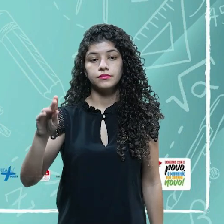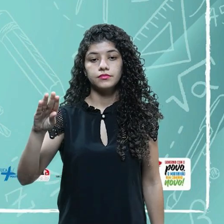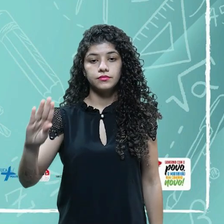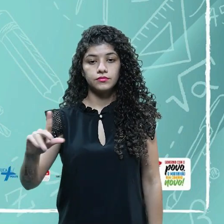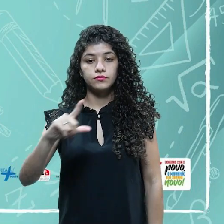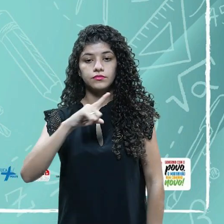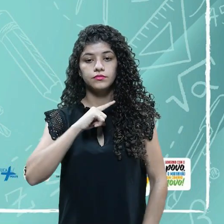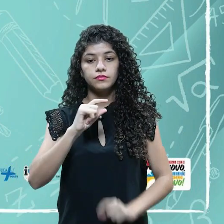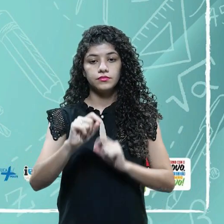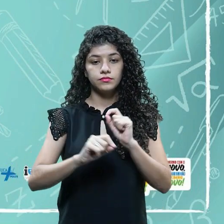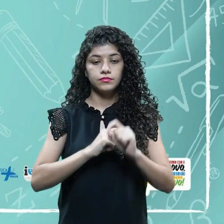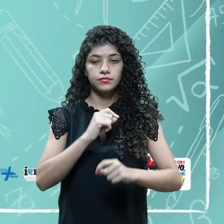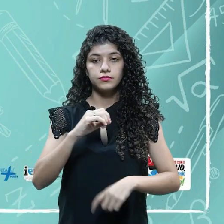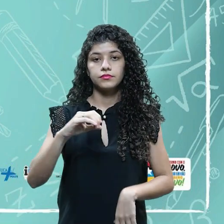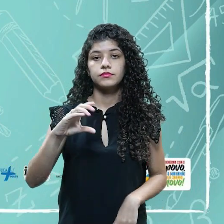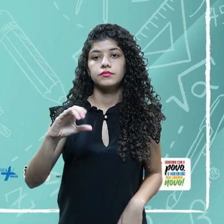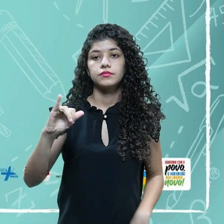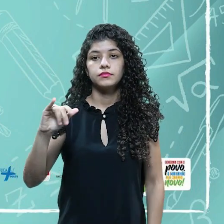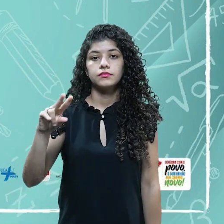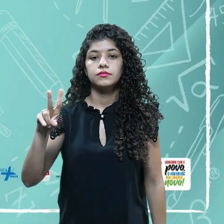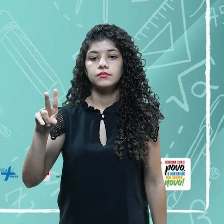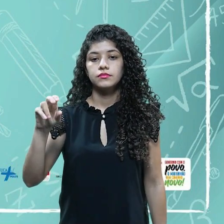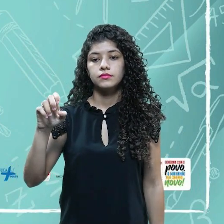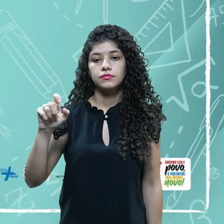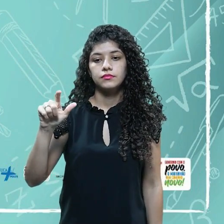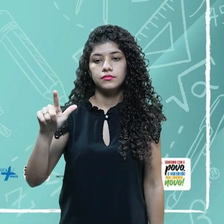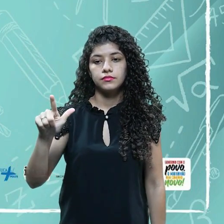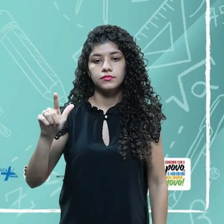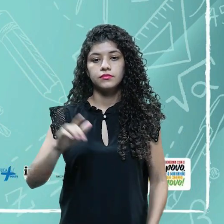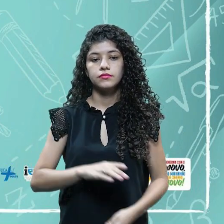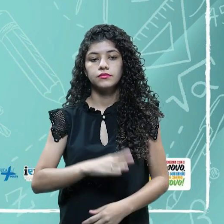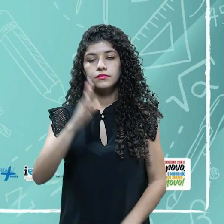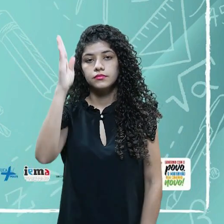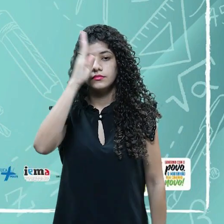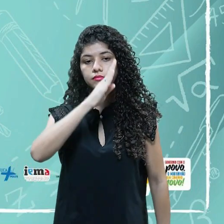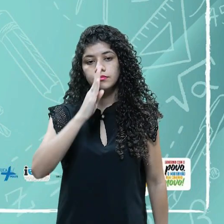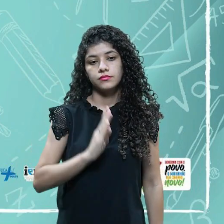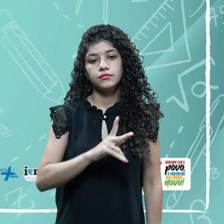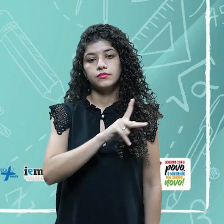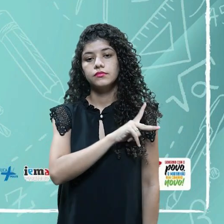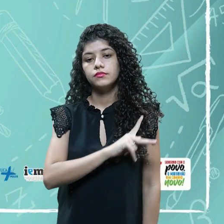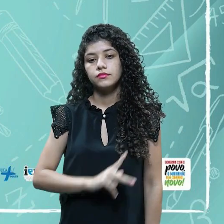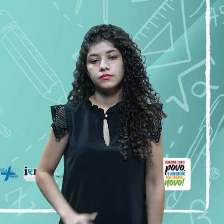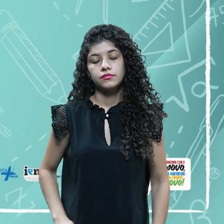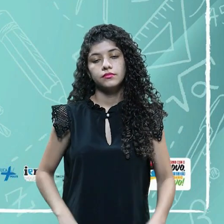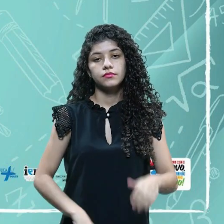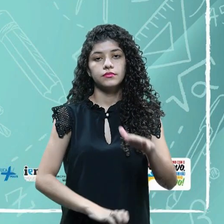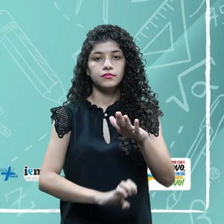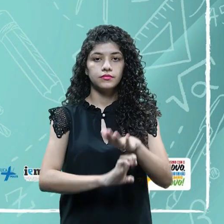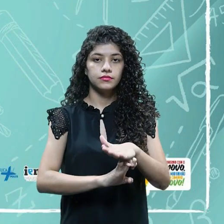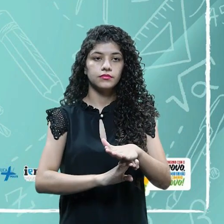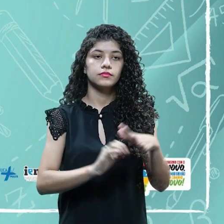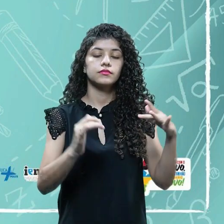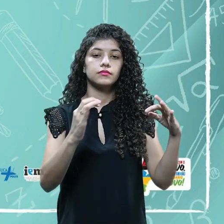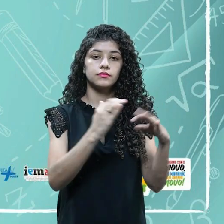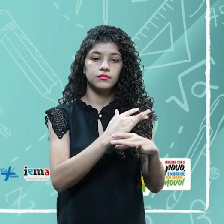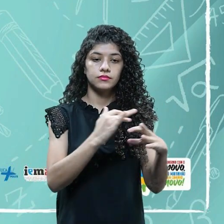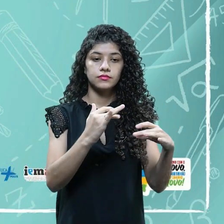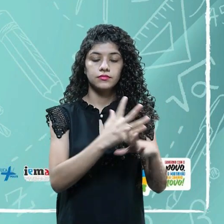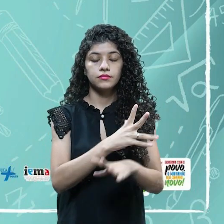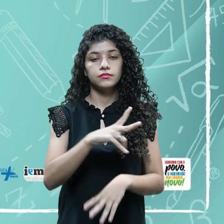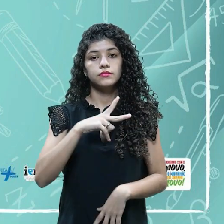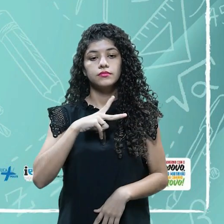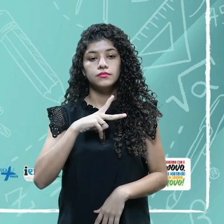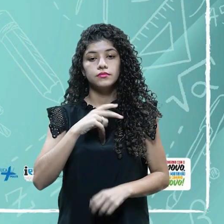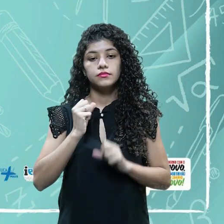civil, militar, da presidência da república, dos estados e dos municípios. O privado, ele pode ser